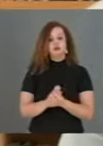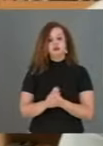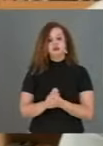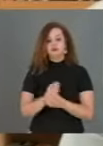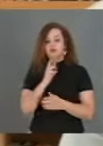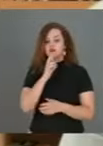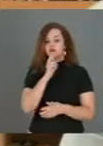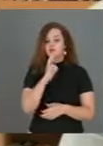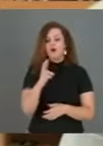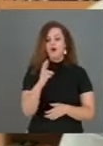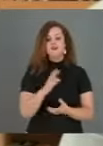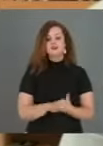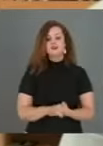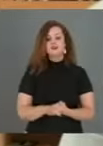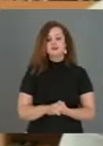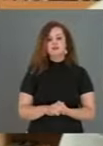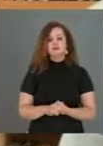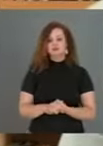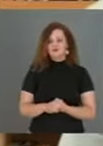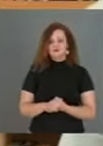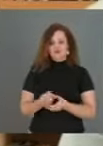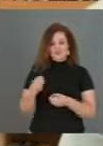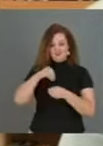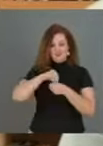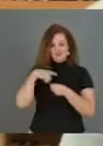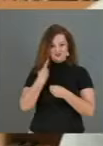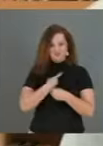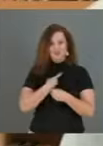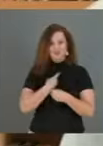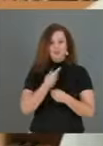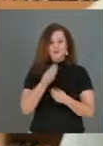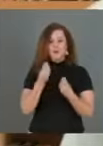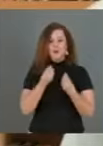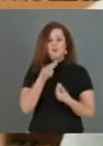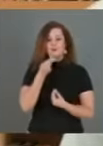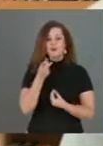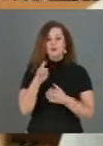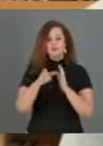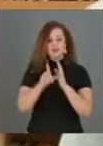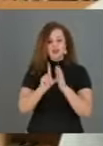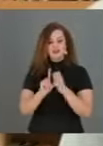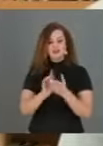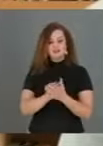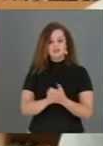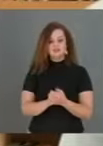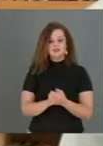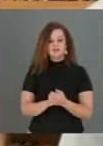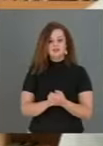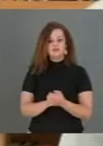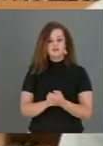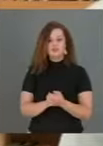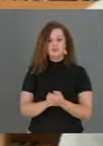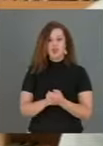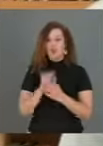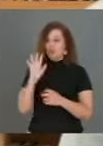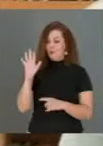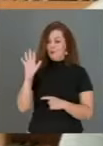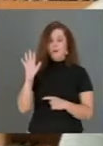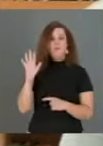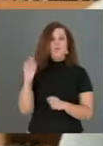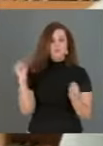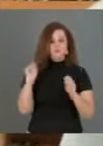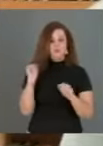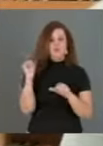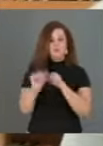estão em nós mesmos. Como dissemos antes, está ao alcance das nossas mãos. Temos